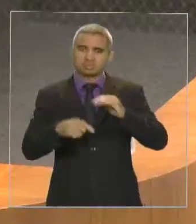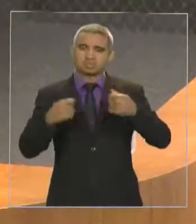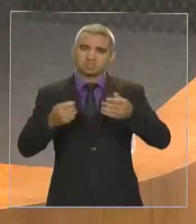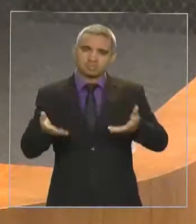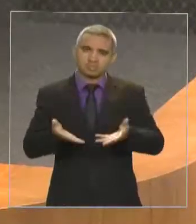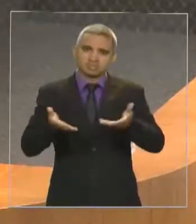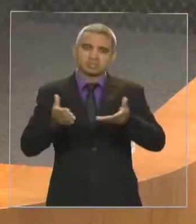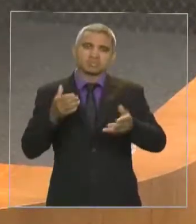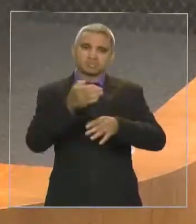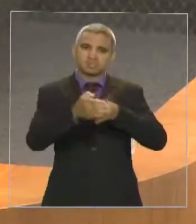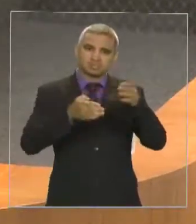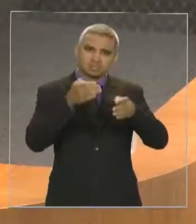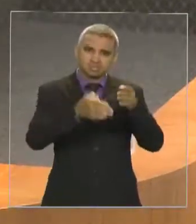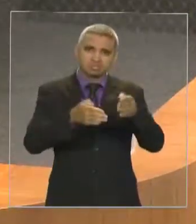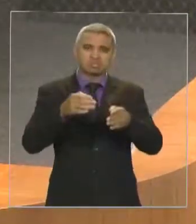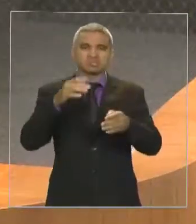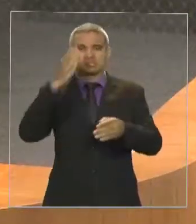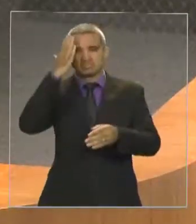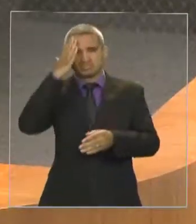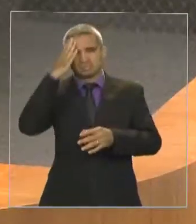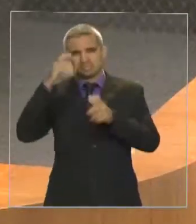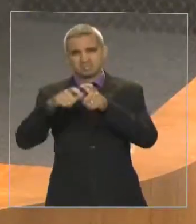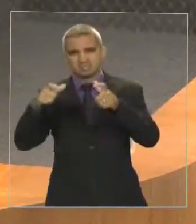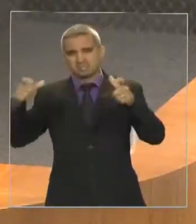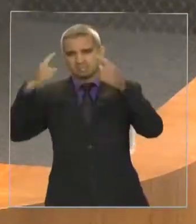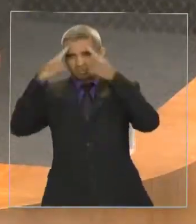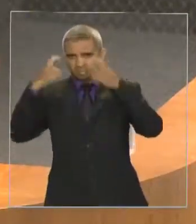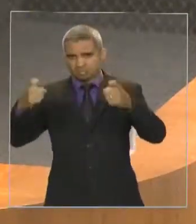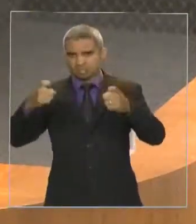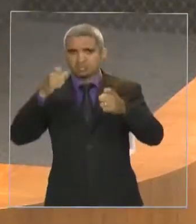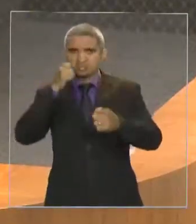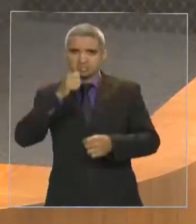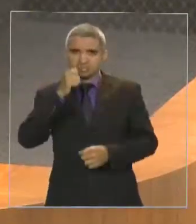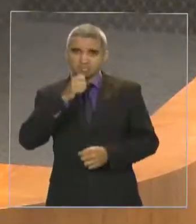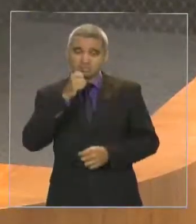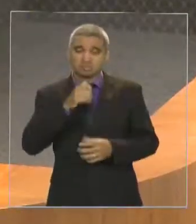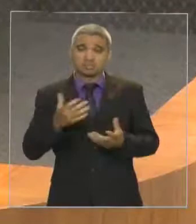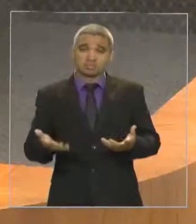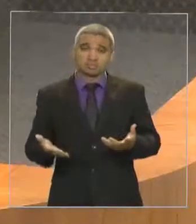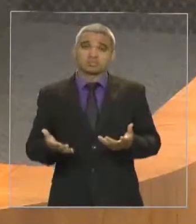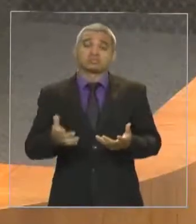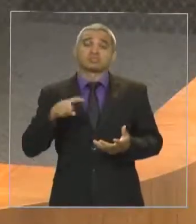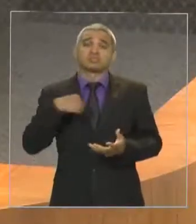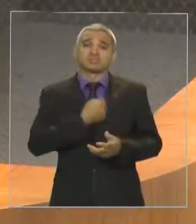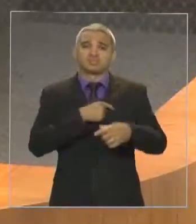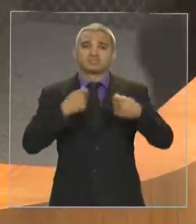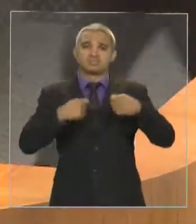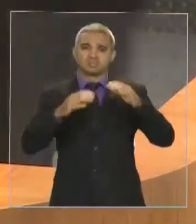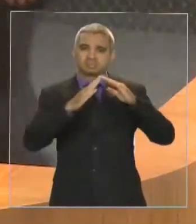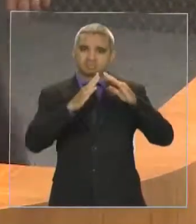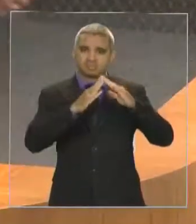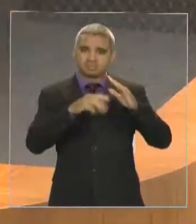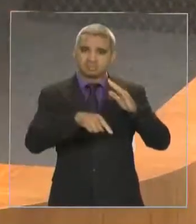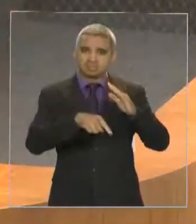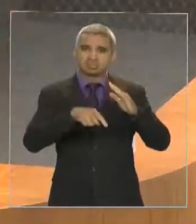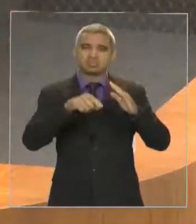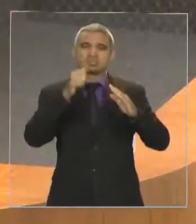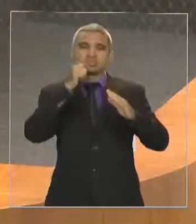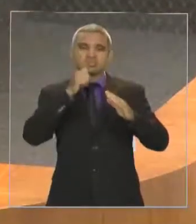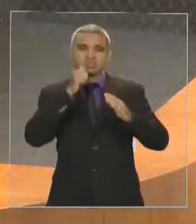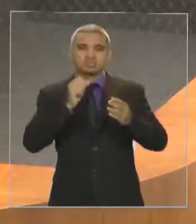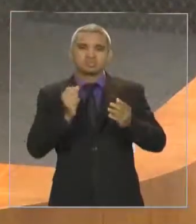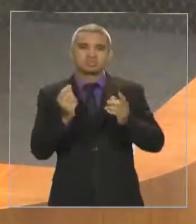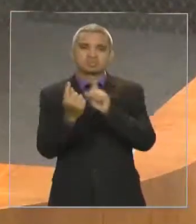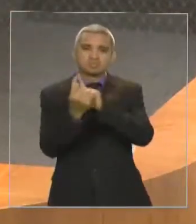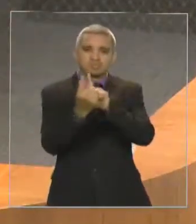ressente dos números de violência que aumentam. E precisamos de todo esse complexo para dar condições para que essas mulheres sejam bem atendidas,